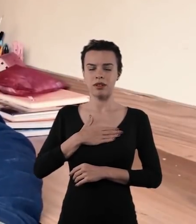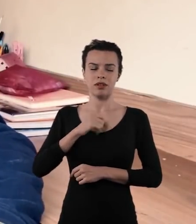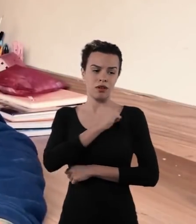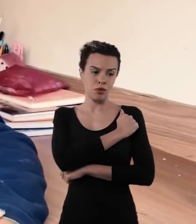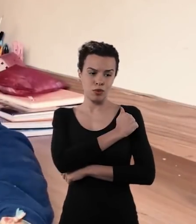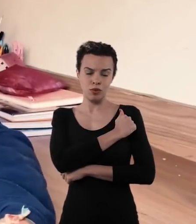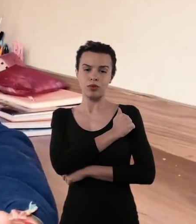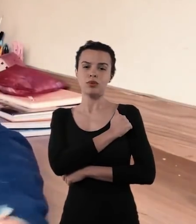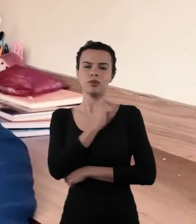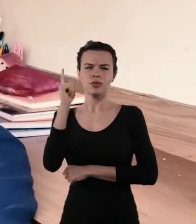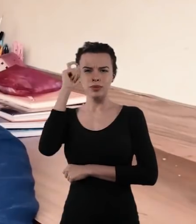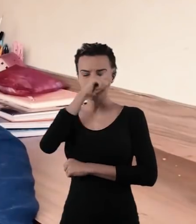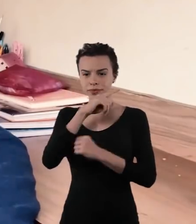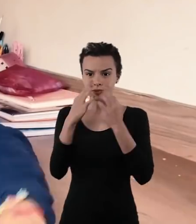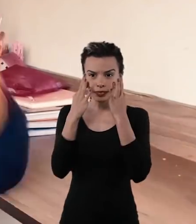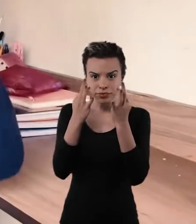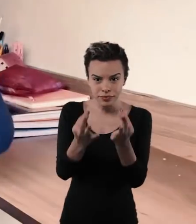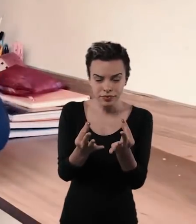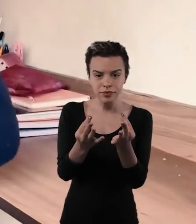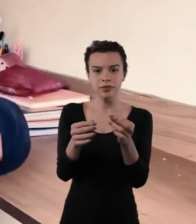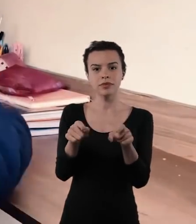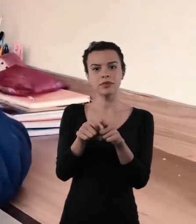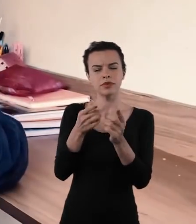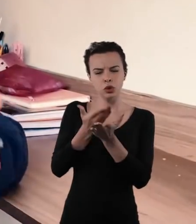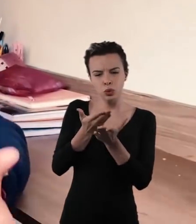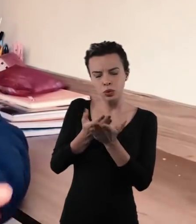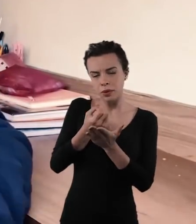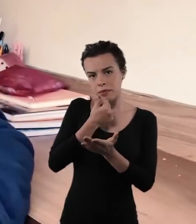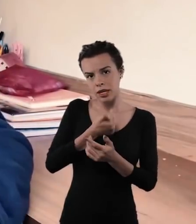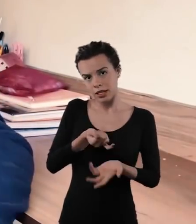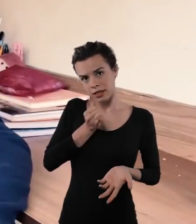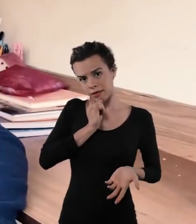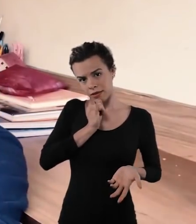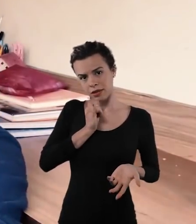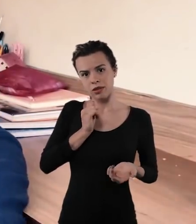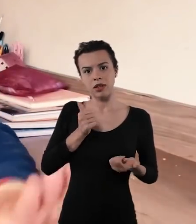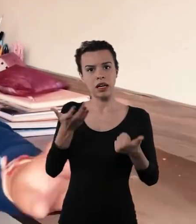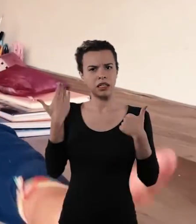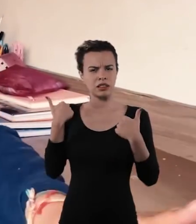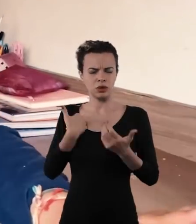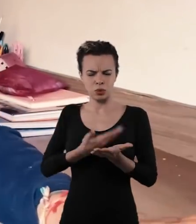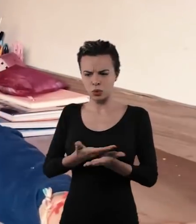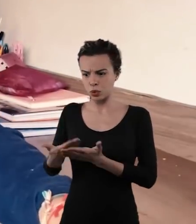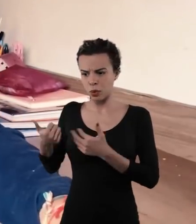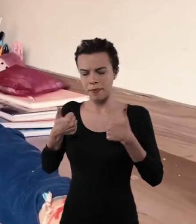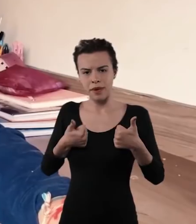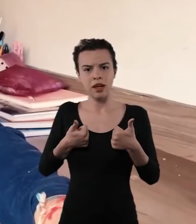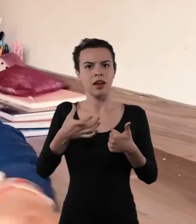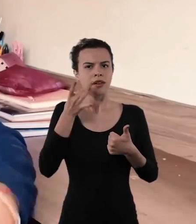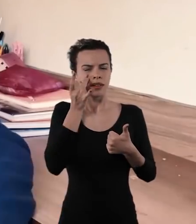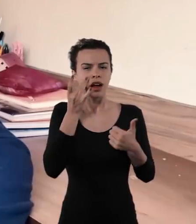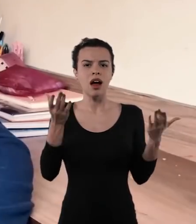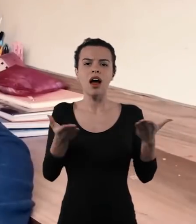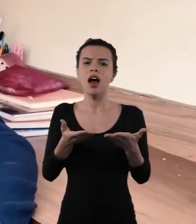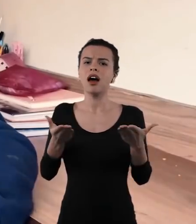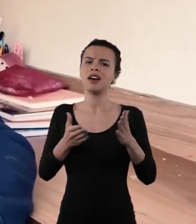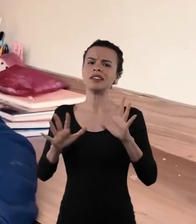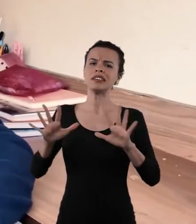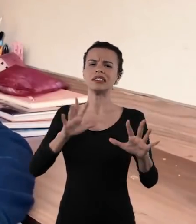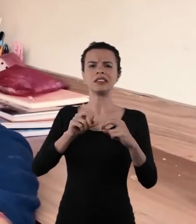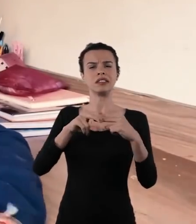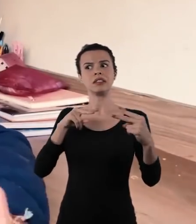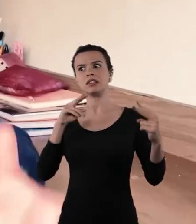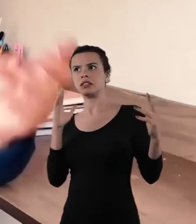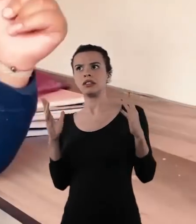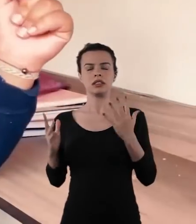forma que é difícil para os alunos se concentrar e render os estudos, que eu, por exemplo, eu era chuchu beleza nas aulas presenciais,